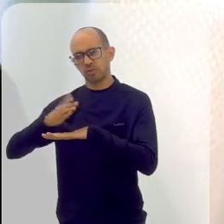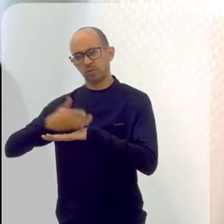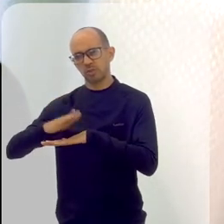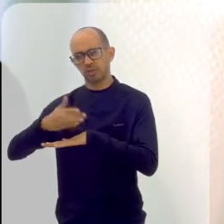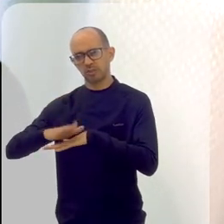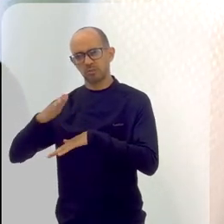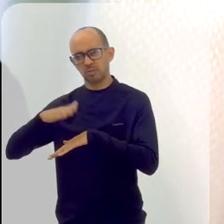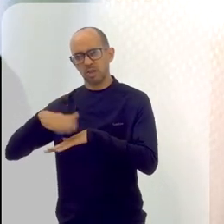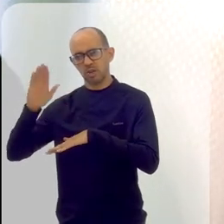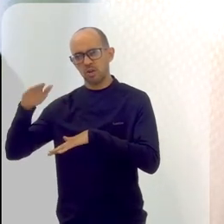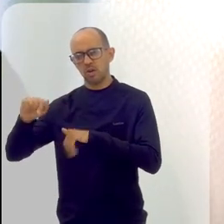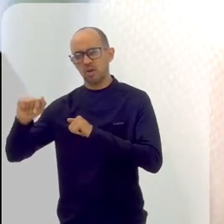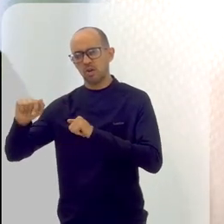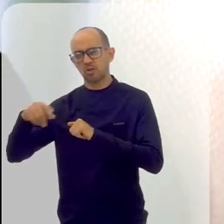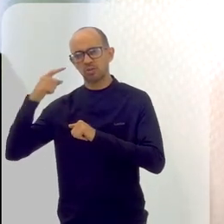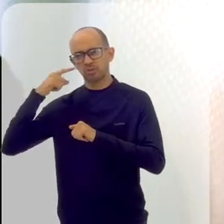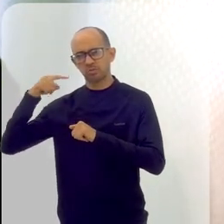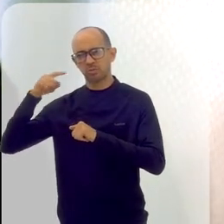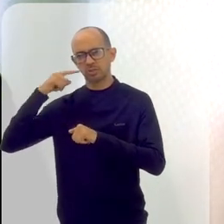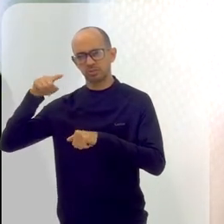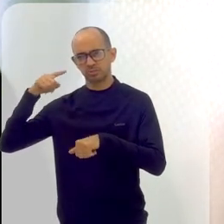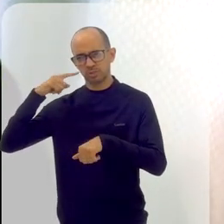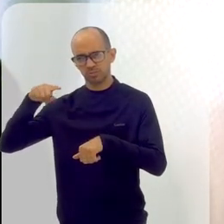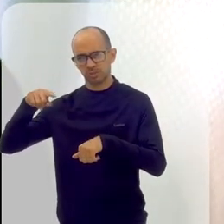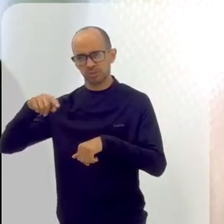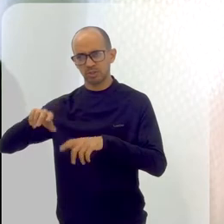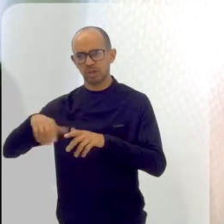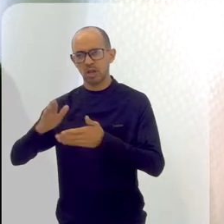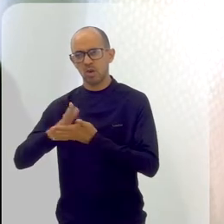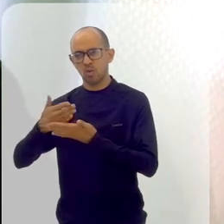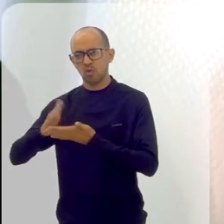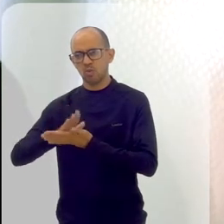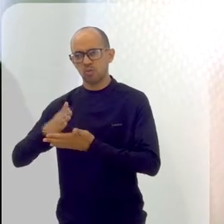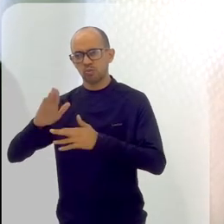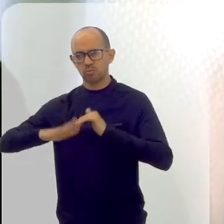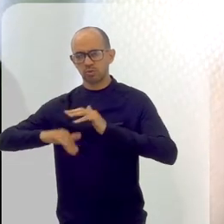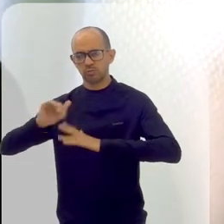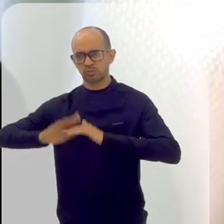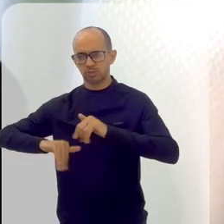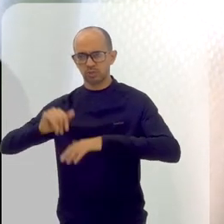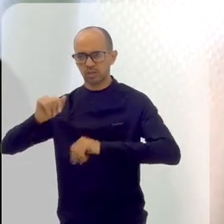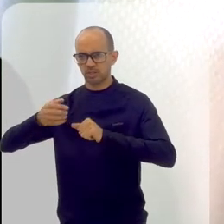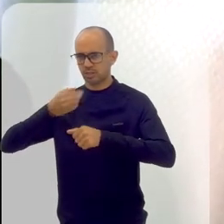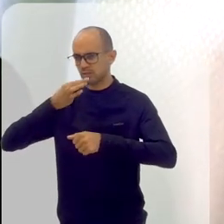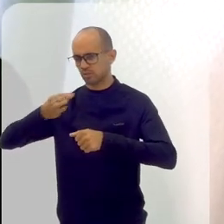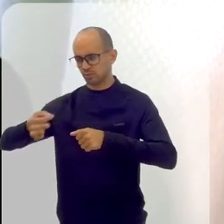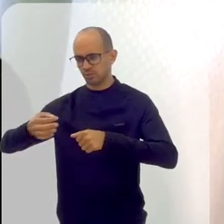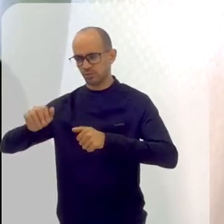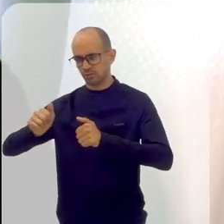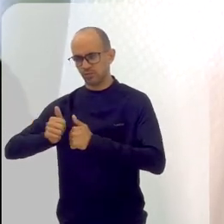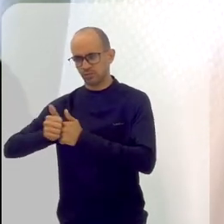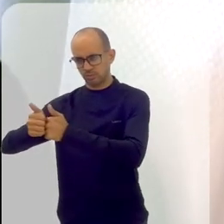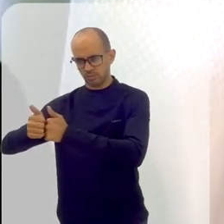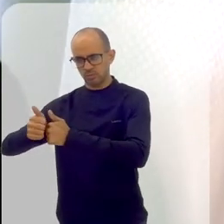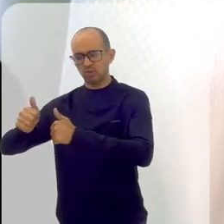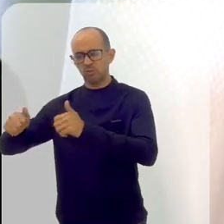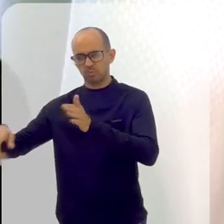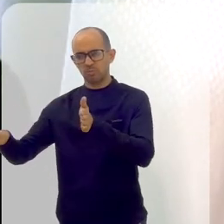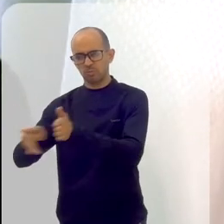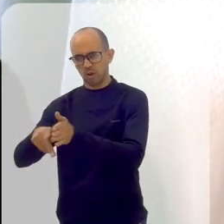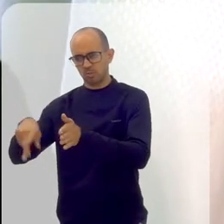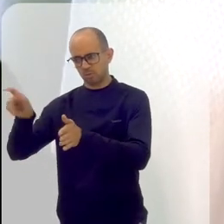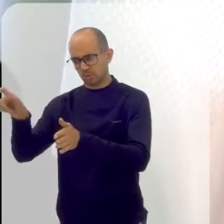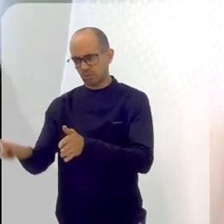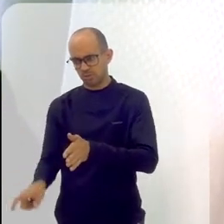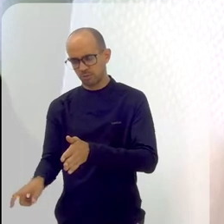ir toda semana para esses tratamentos. Alguns profissionais eram indicados para fazer um acompanhamento específico daquela